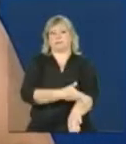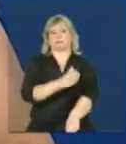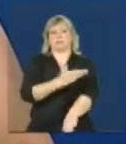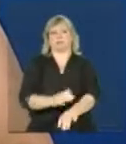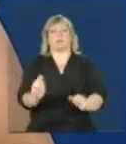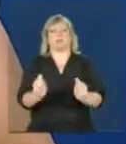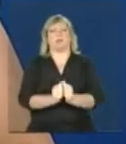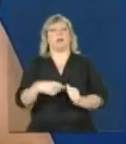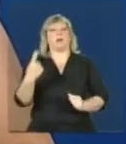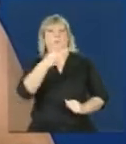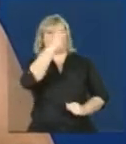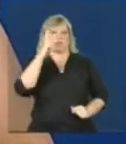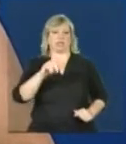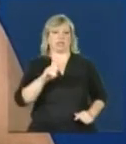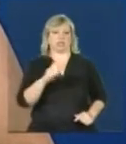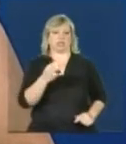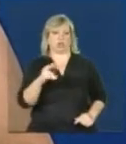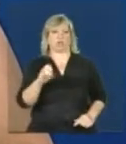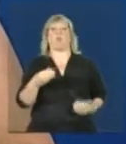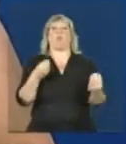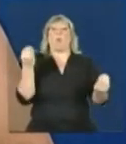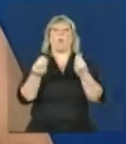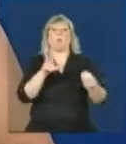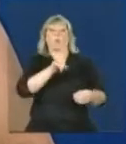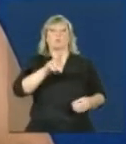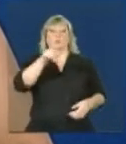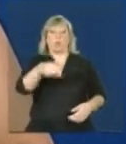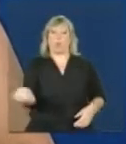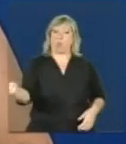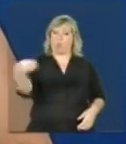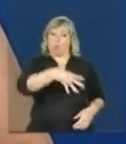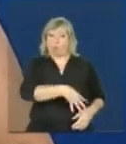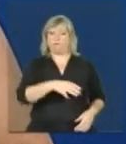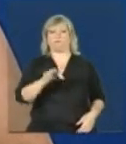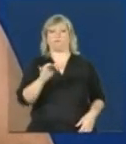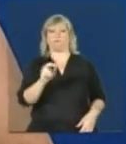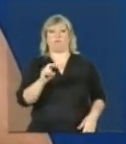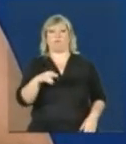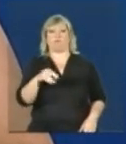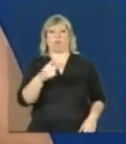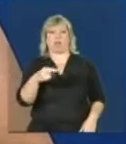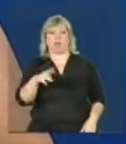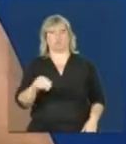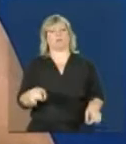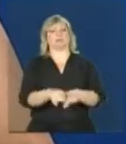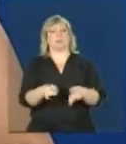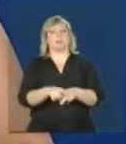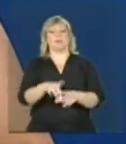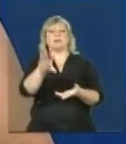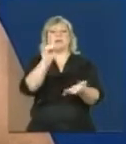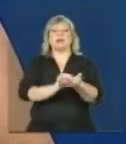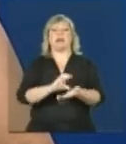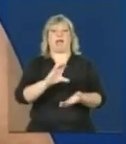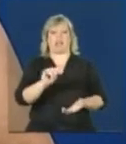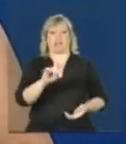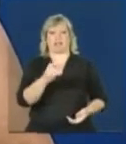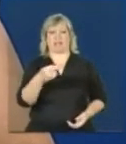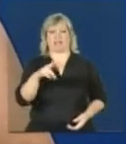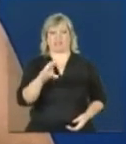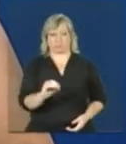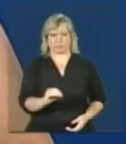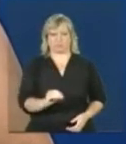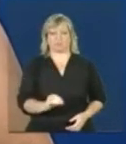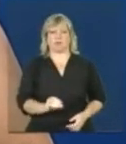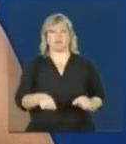a utilização do novo formulário, quanto para a utilização do sistema de cadastramento. No que se refere à capacitação